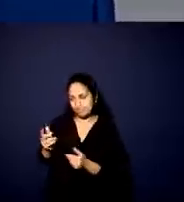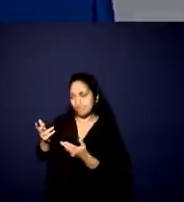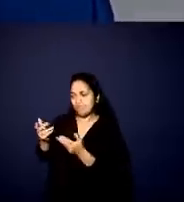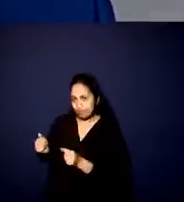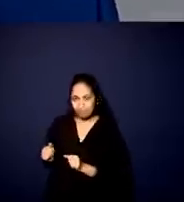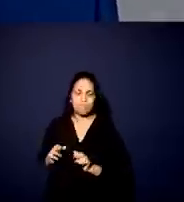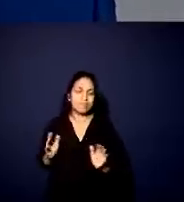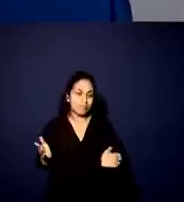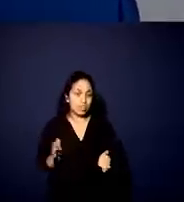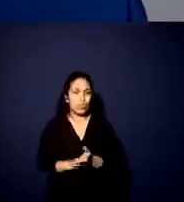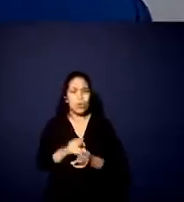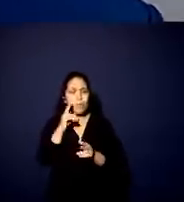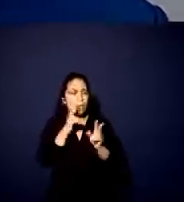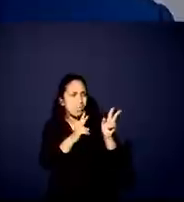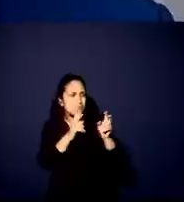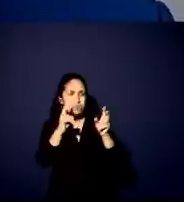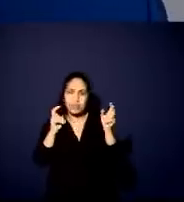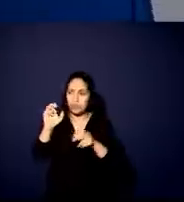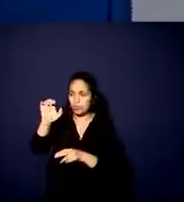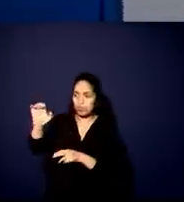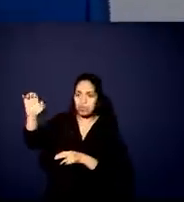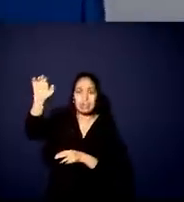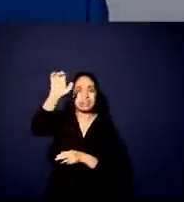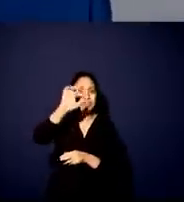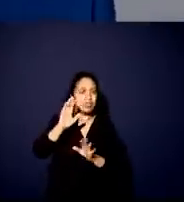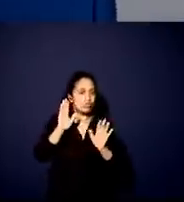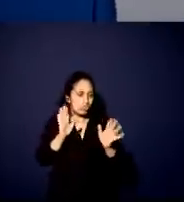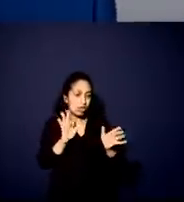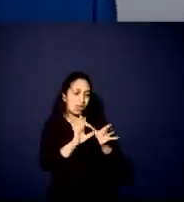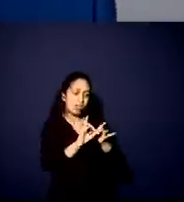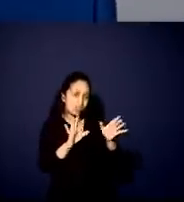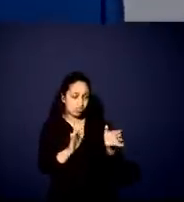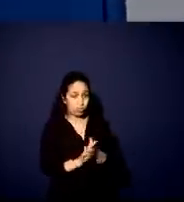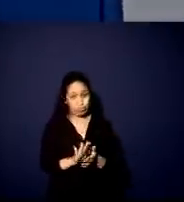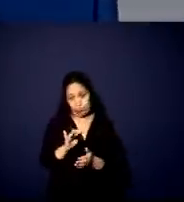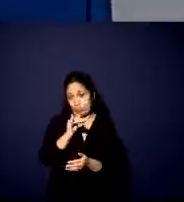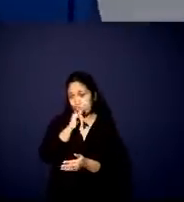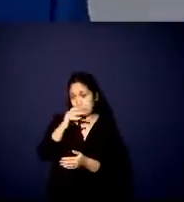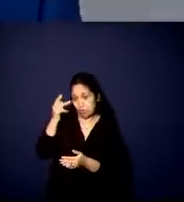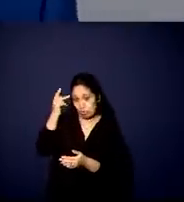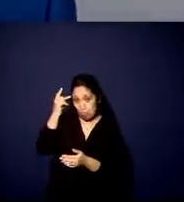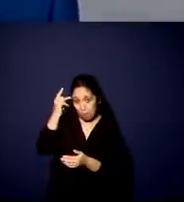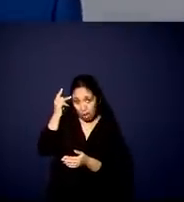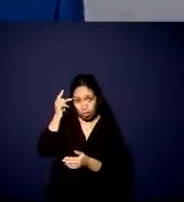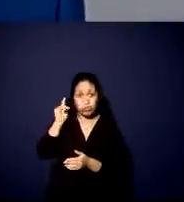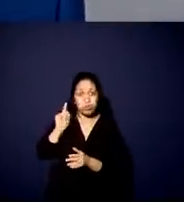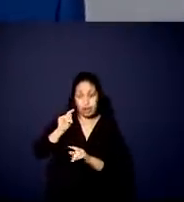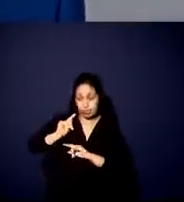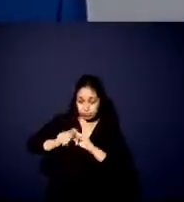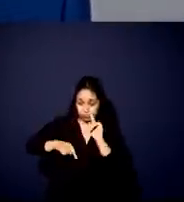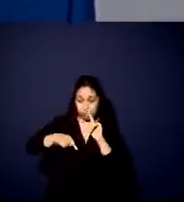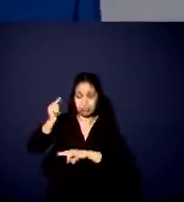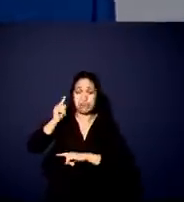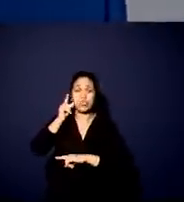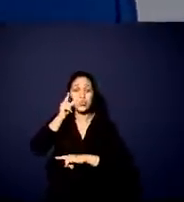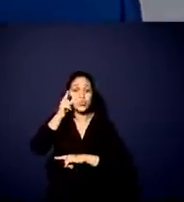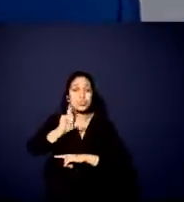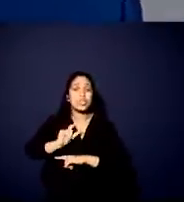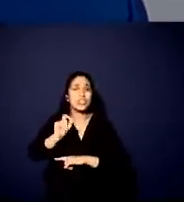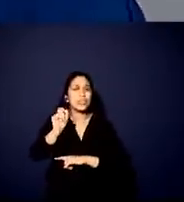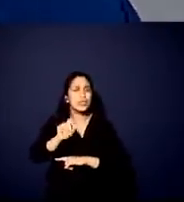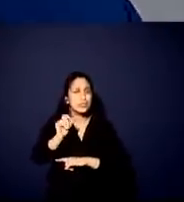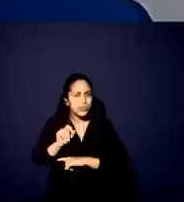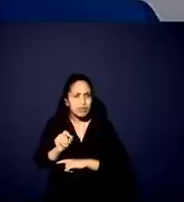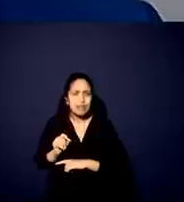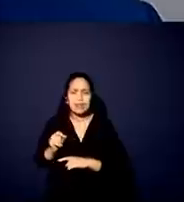hoje os estados estão muito mais dispostos a abrir mão, eu posso citar o exemplo de São Paulo, para que a gente possa avançar na reforma tributária, questões